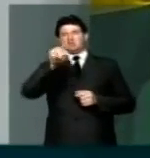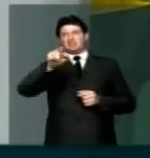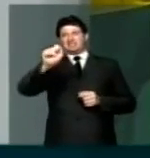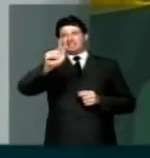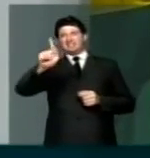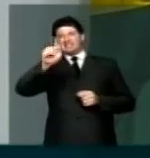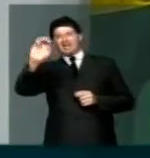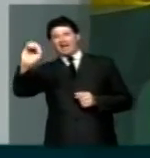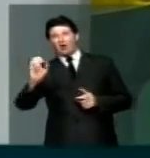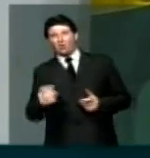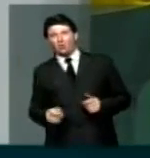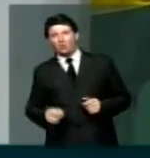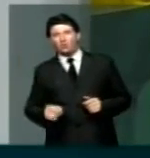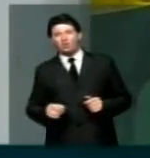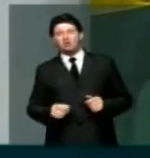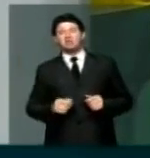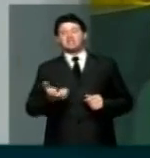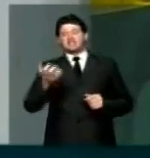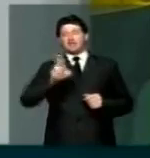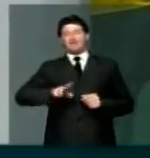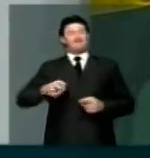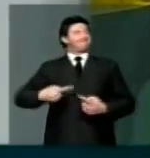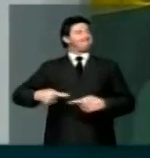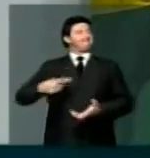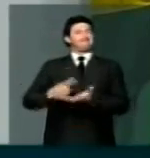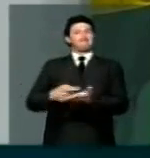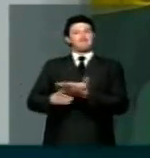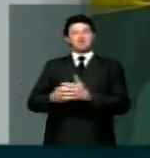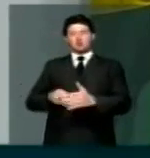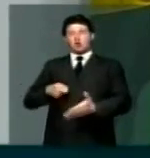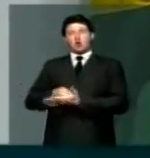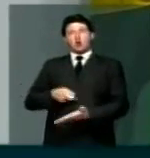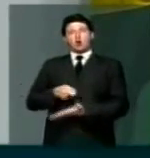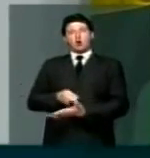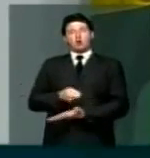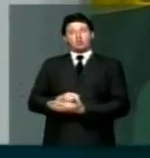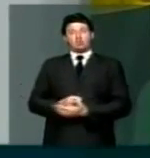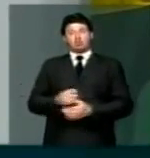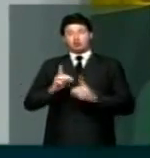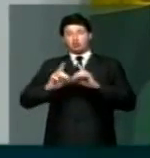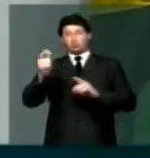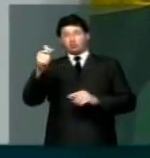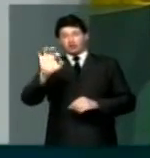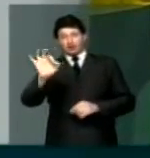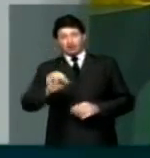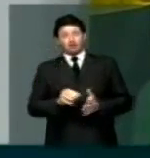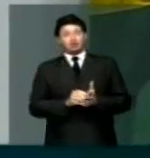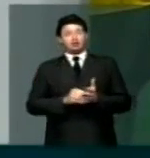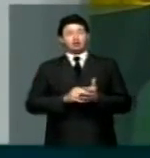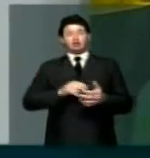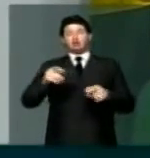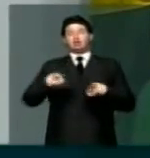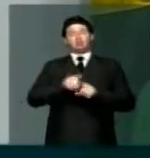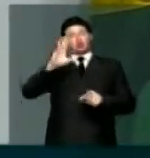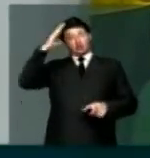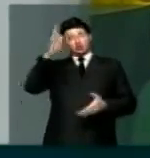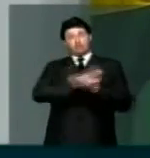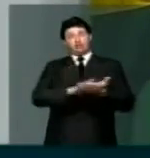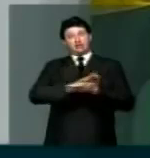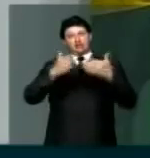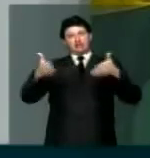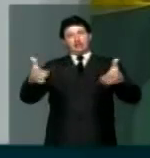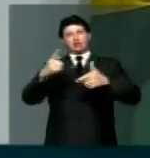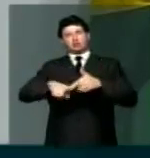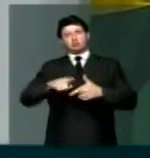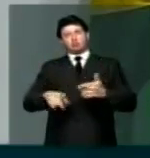Marco Antônio Zago, que só usa o esquema de repressão, não do diálogo e também de não solução dos